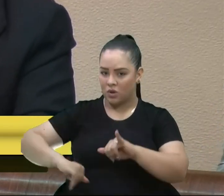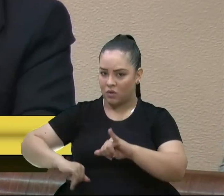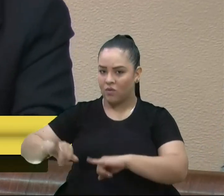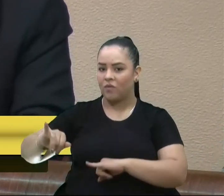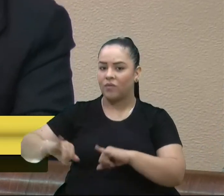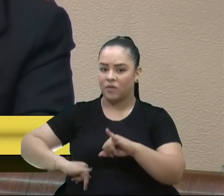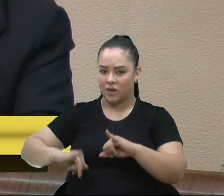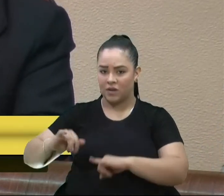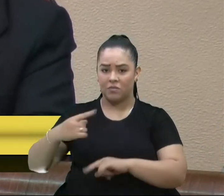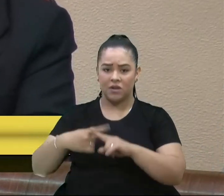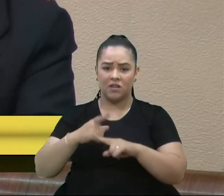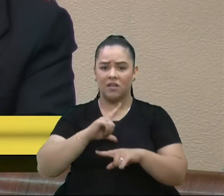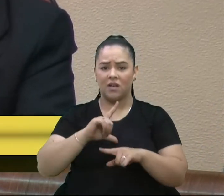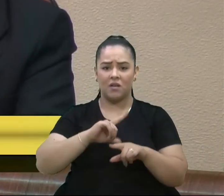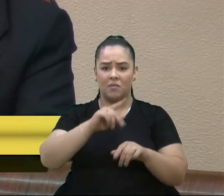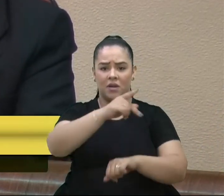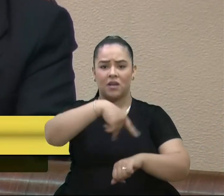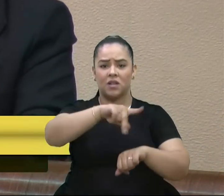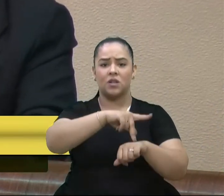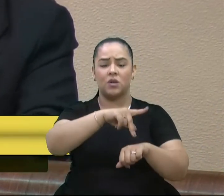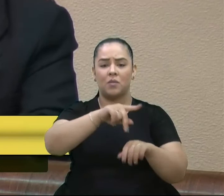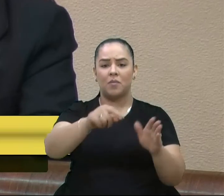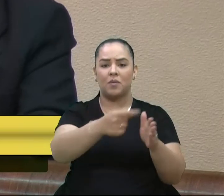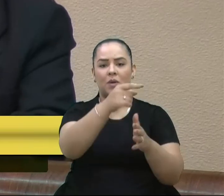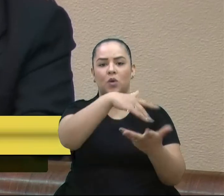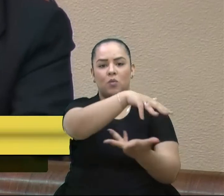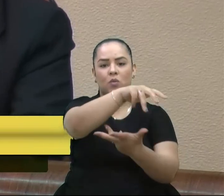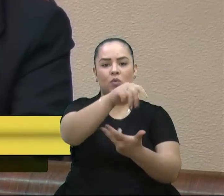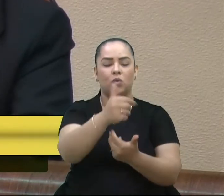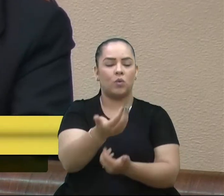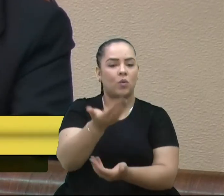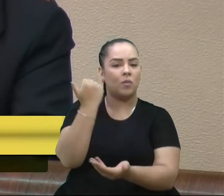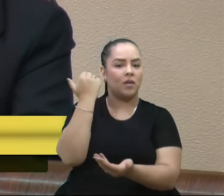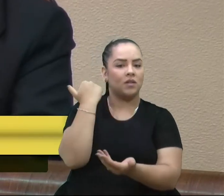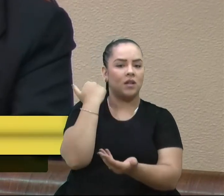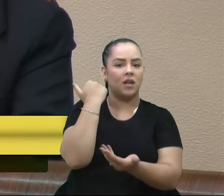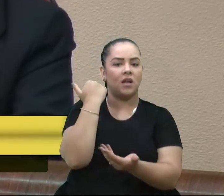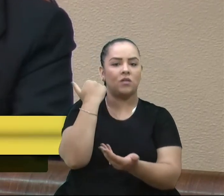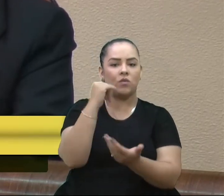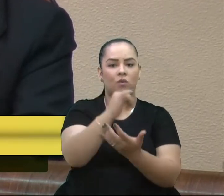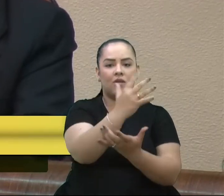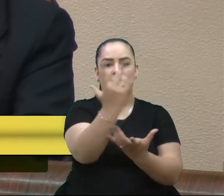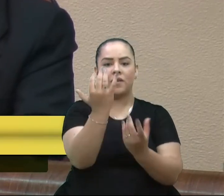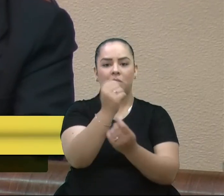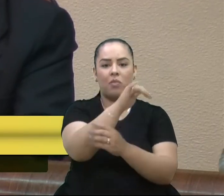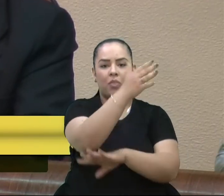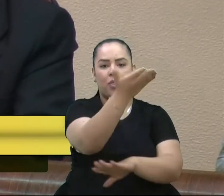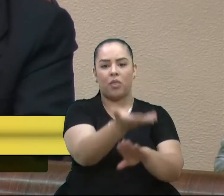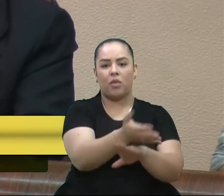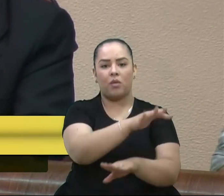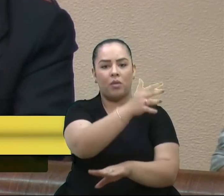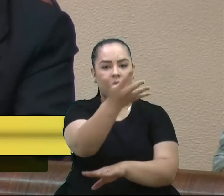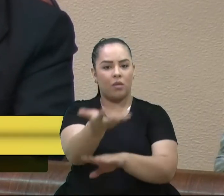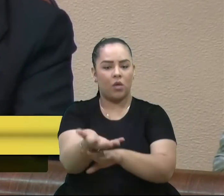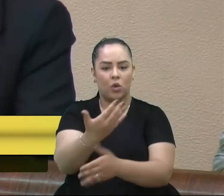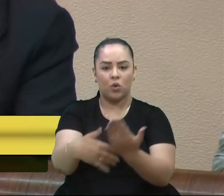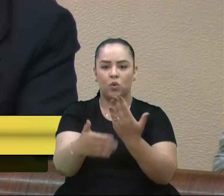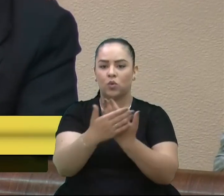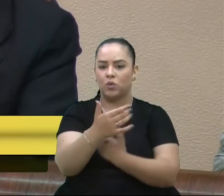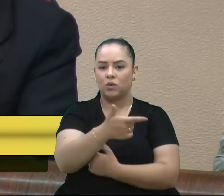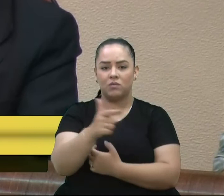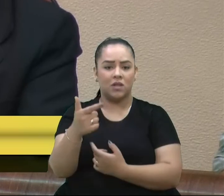países de primeiro mundo, que no passado, realmente, devastaram suas florestas, sem coerência, sem